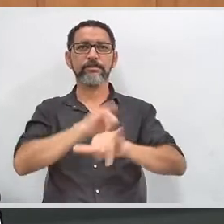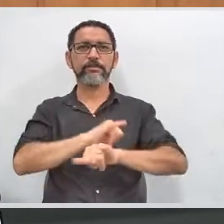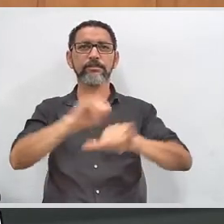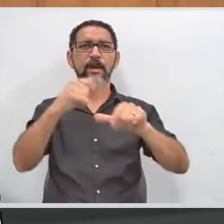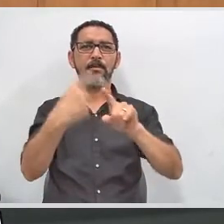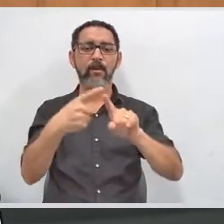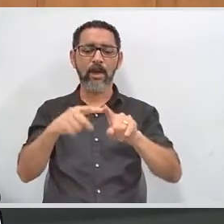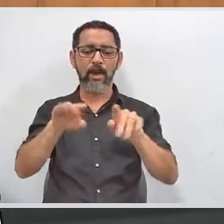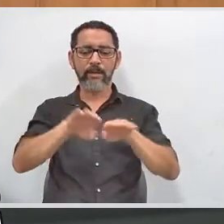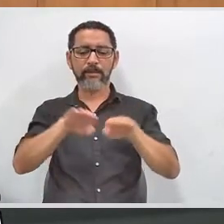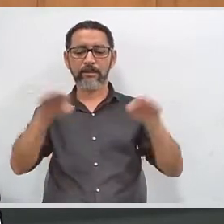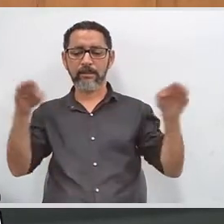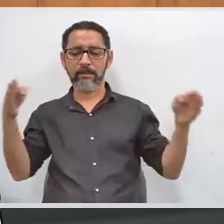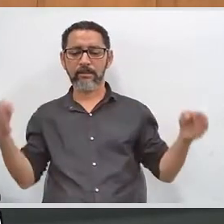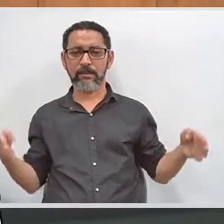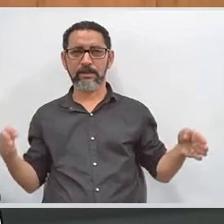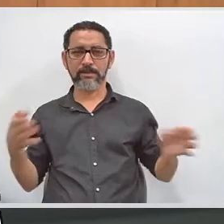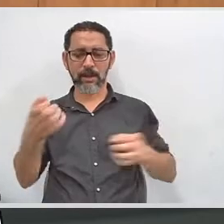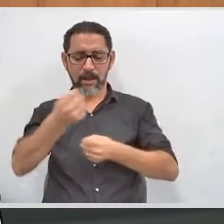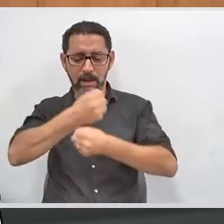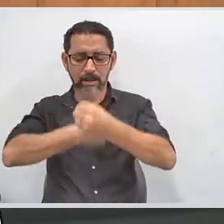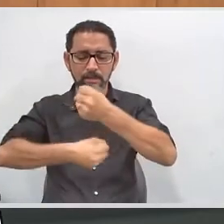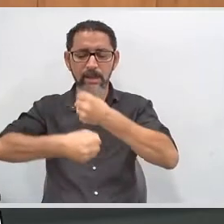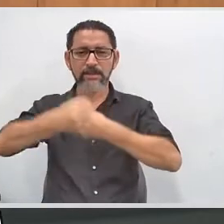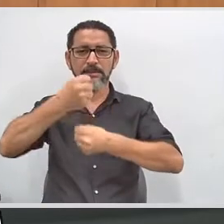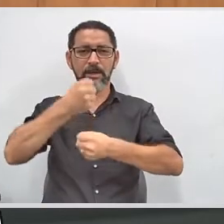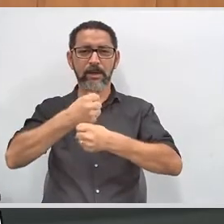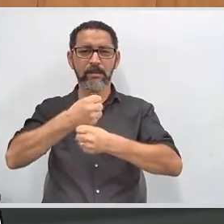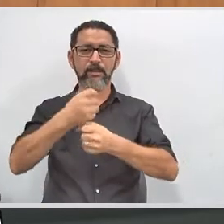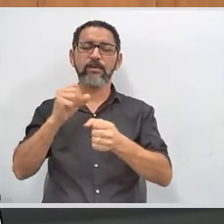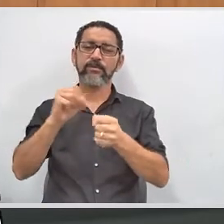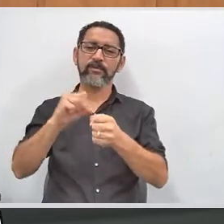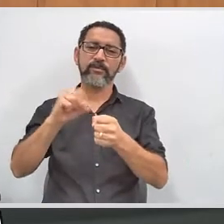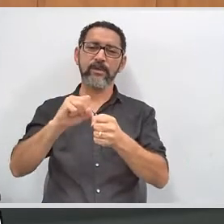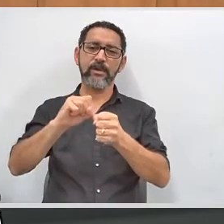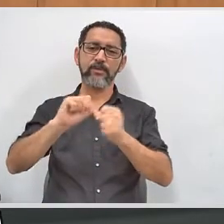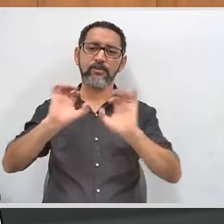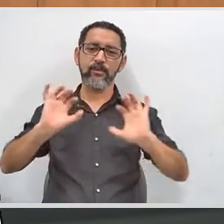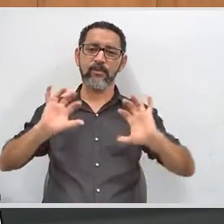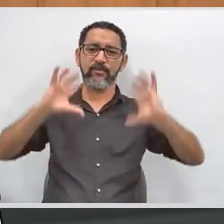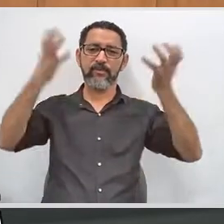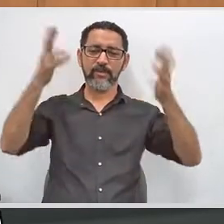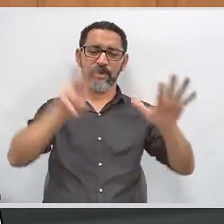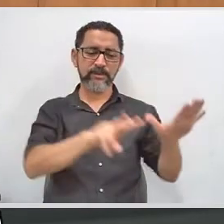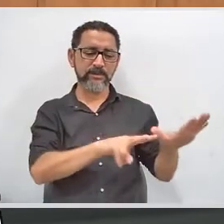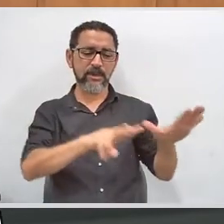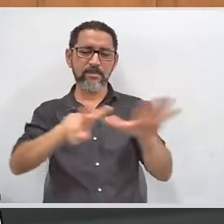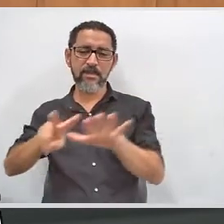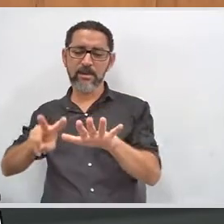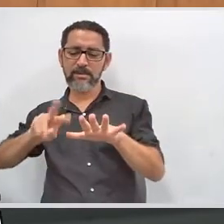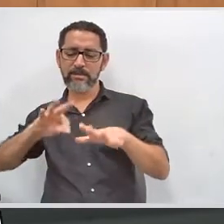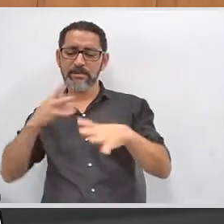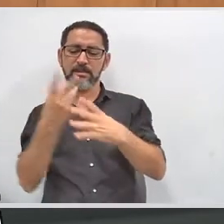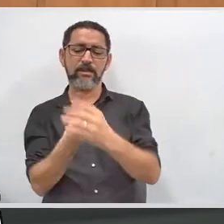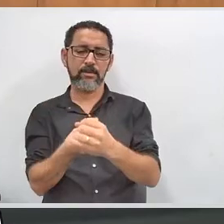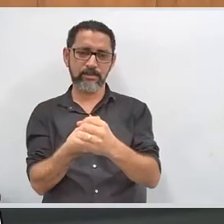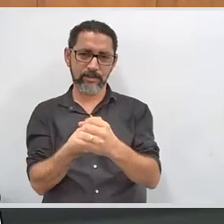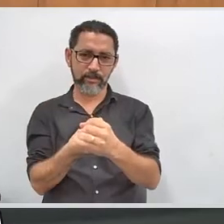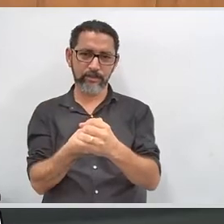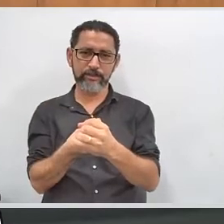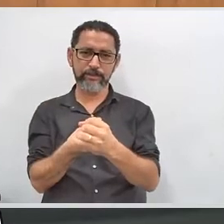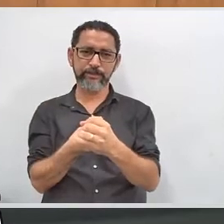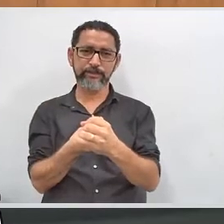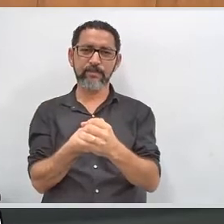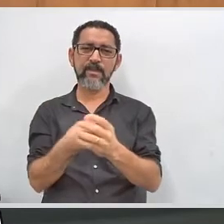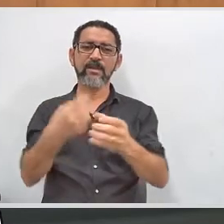já foi falado aqui na mesa, a gente, ano passado, realizou um evento no tribunal, a Semana da Inclusão. A